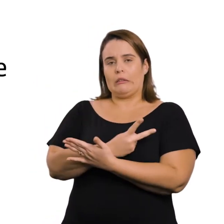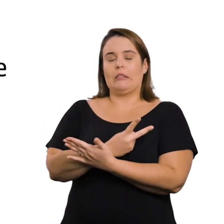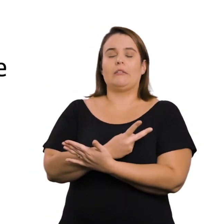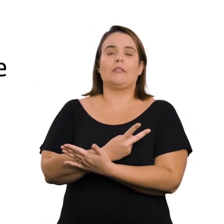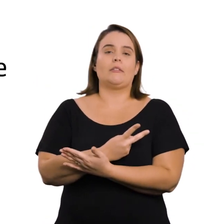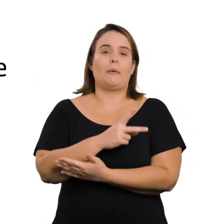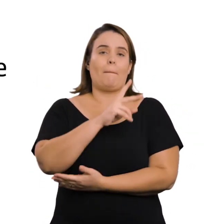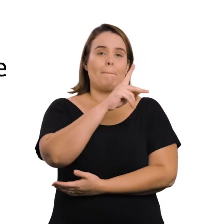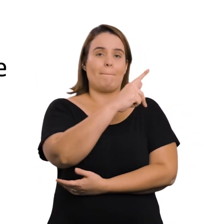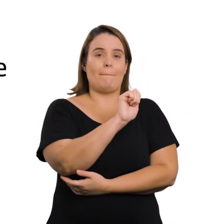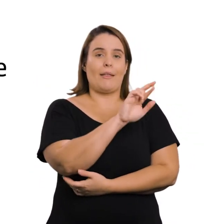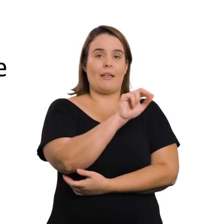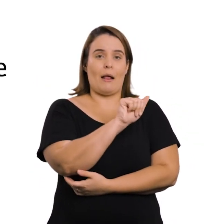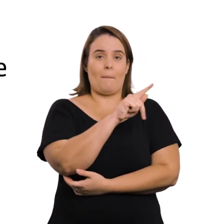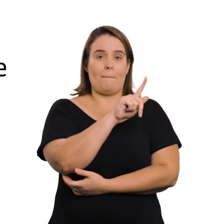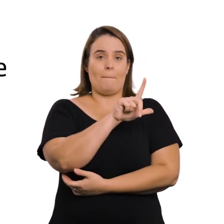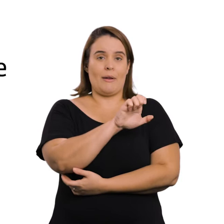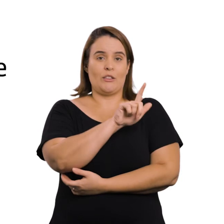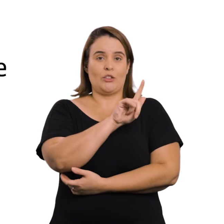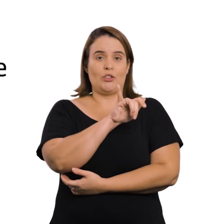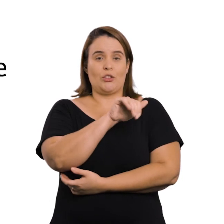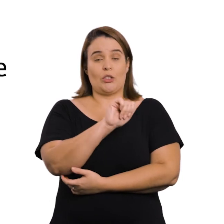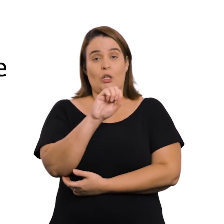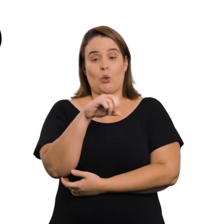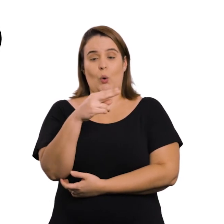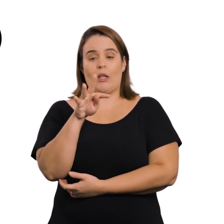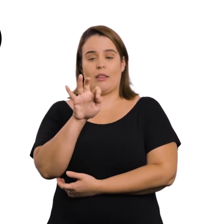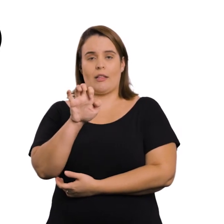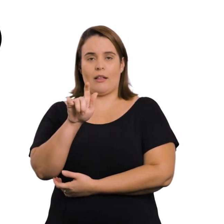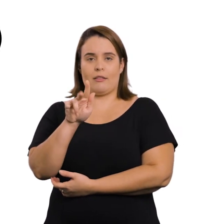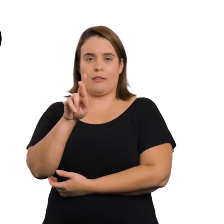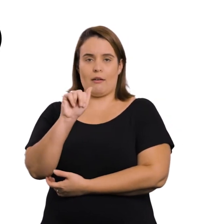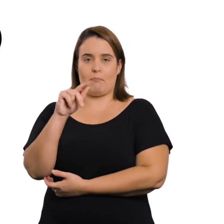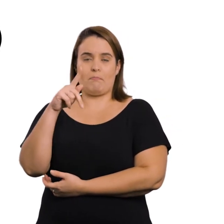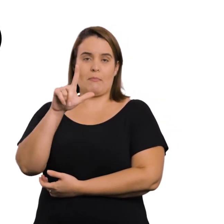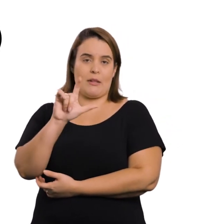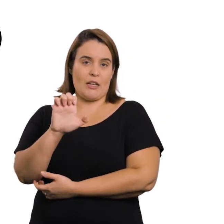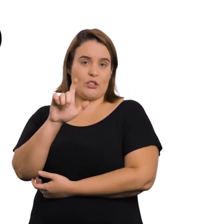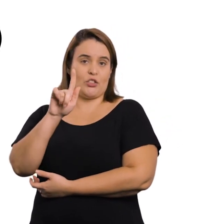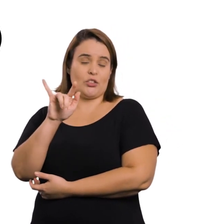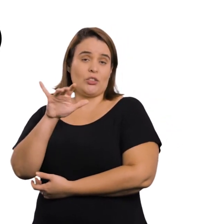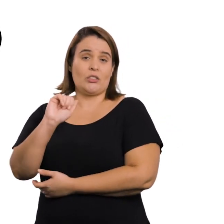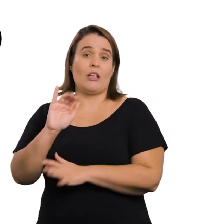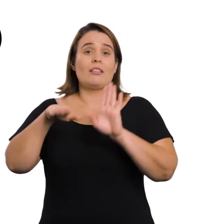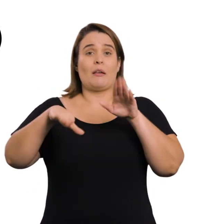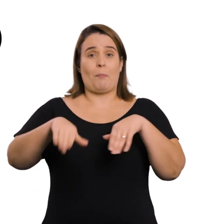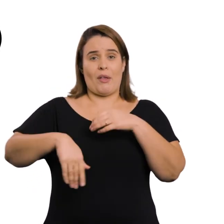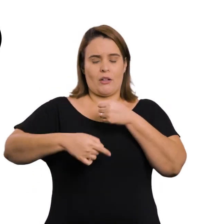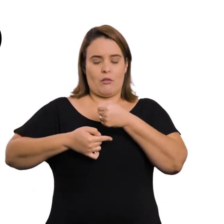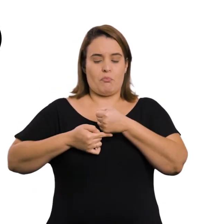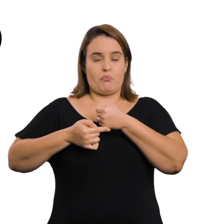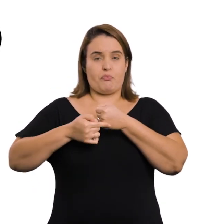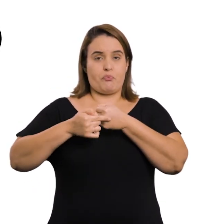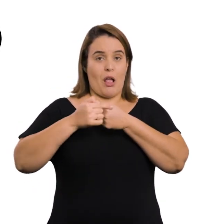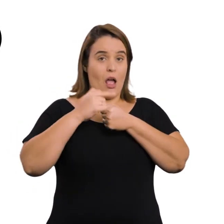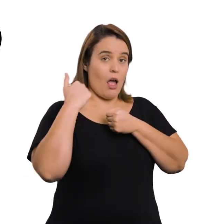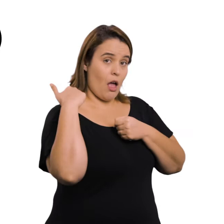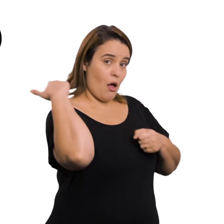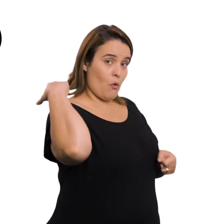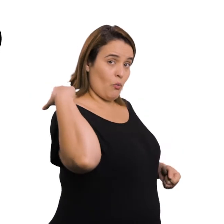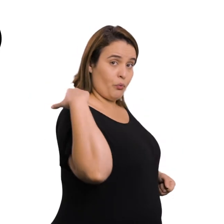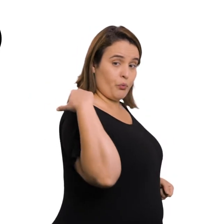origens que ocasionam paraplegia ou tetraplegia Dependendo do local na coluna em que a medula foi lesada